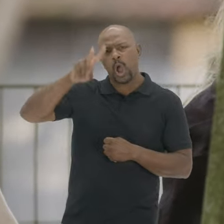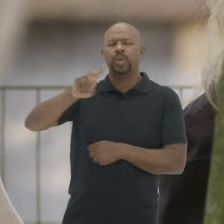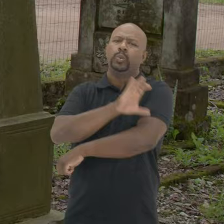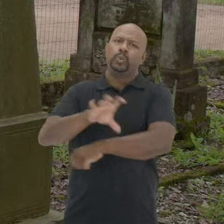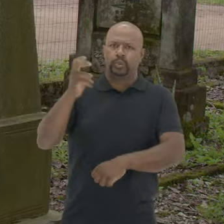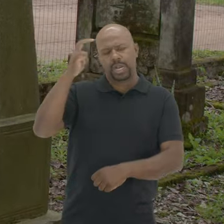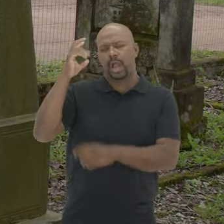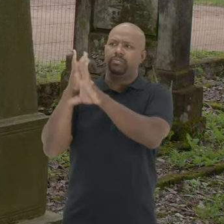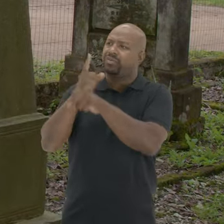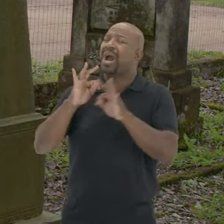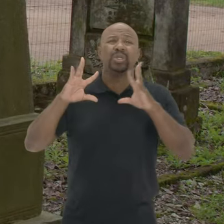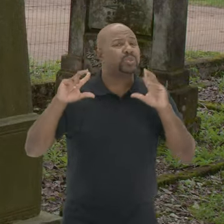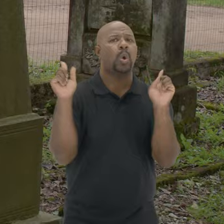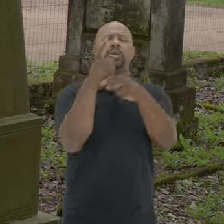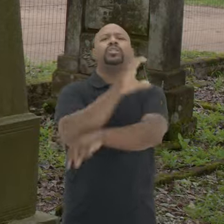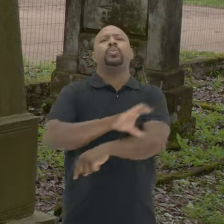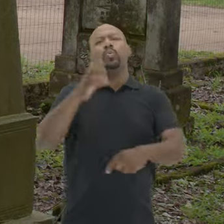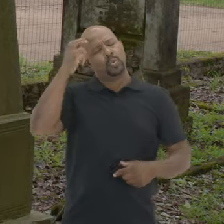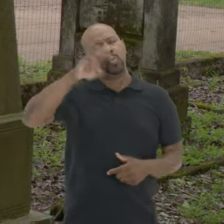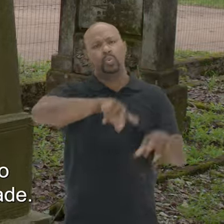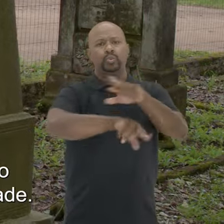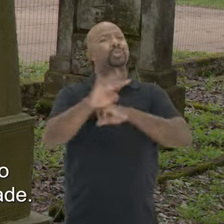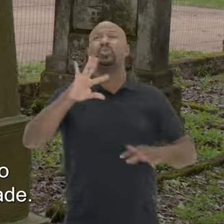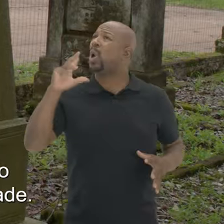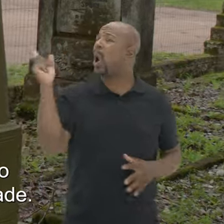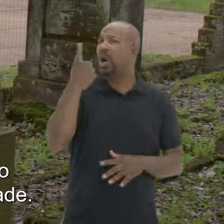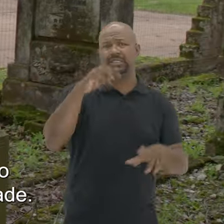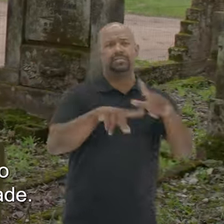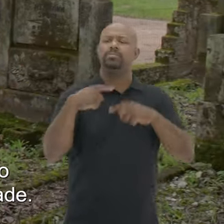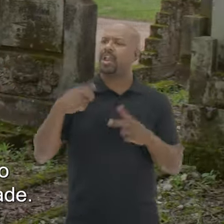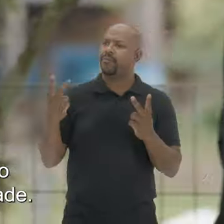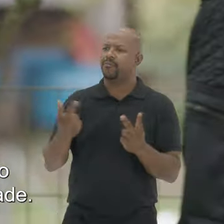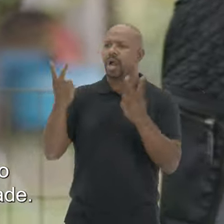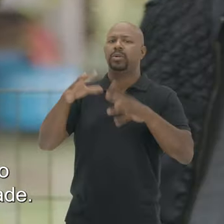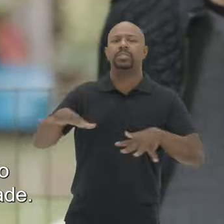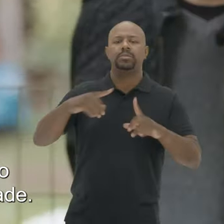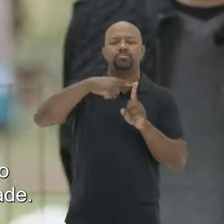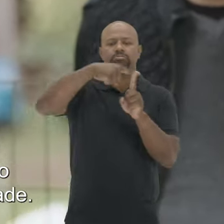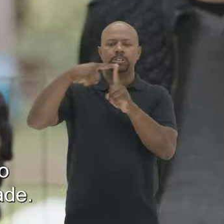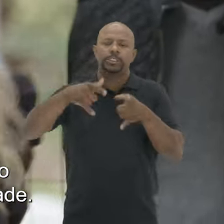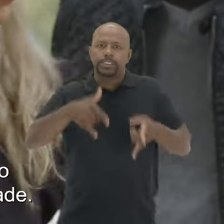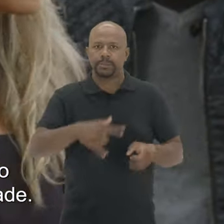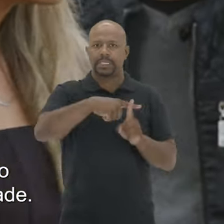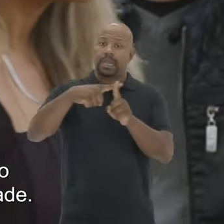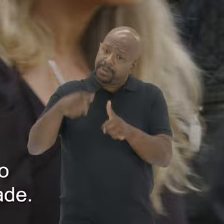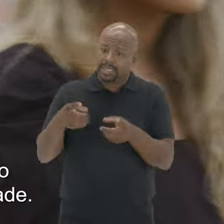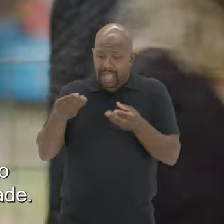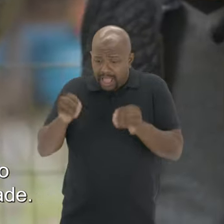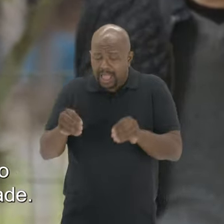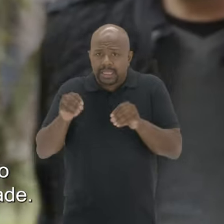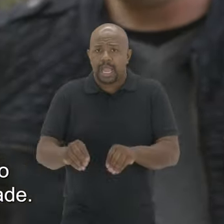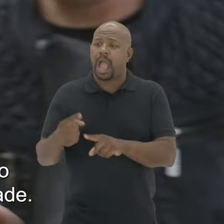Muito importante para todas as culturas Todas as culturas valorizam muito o cemitério Porque é onde está